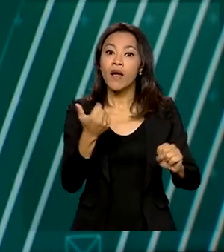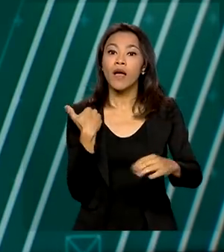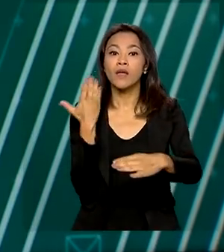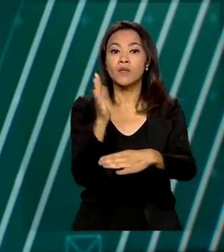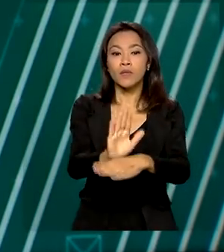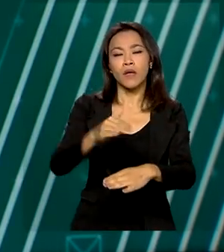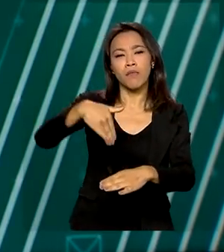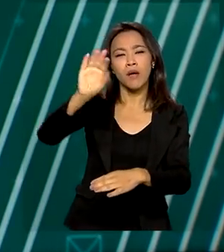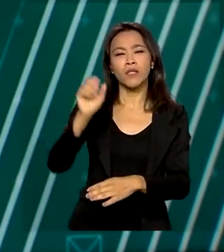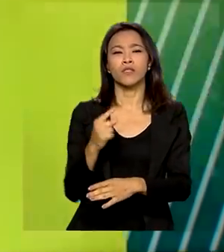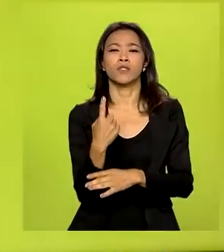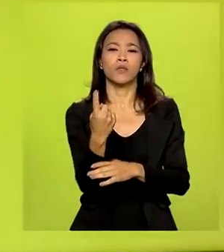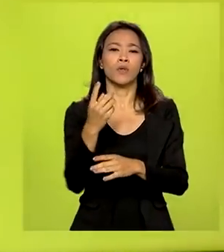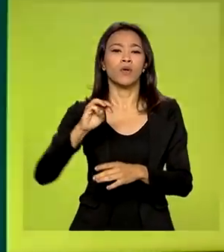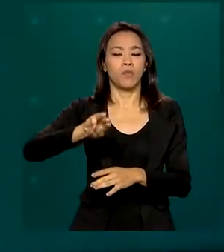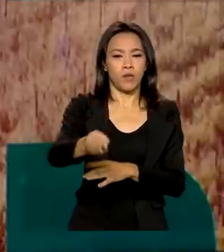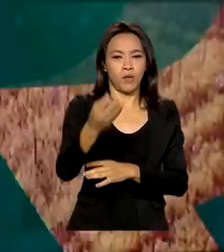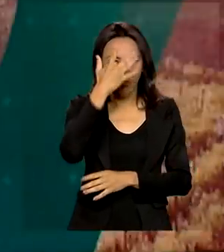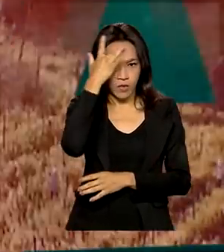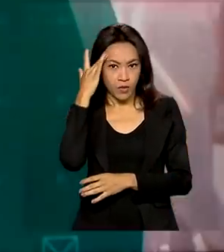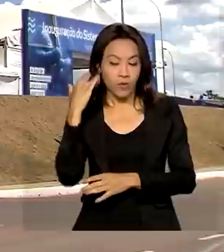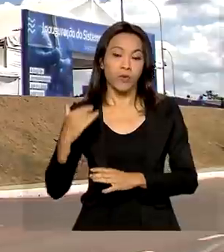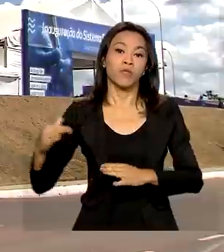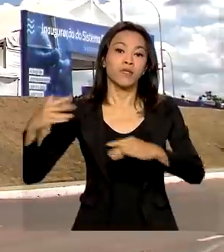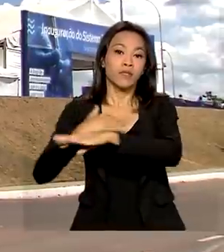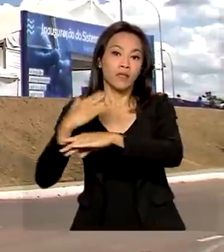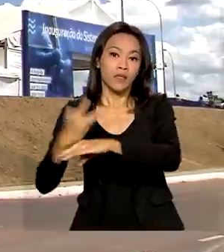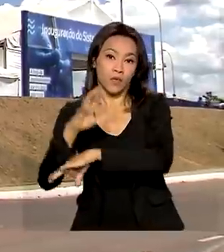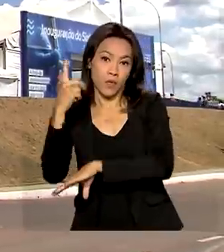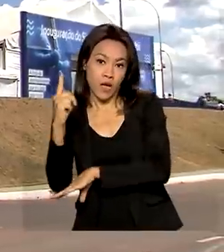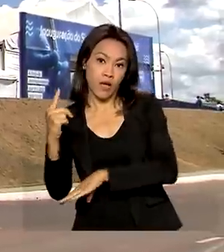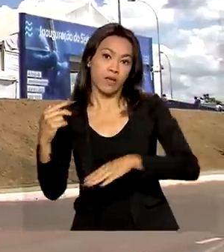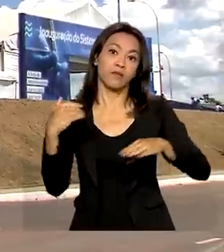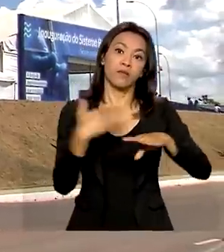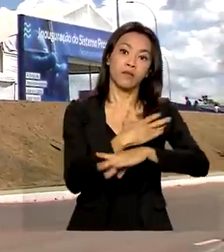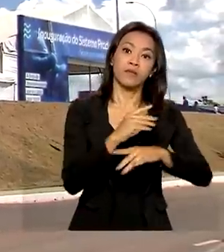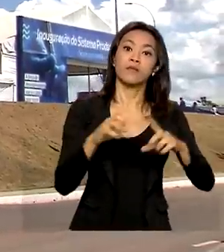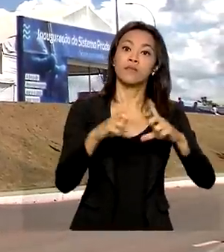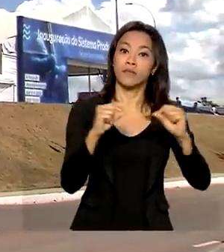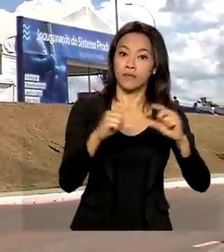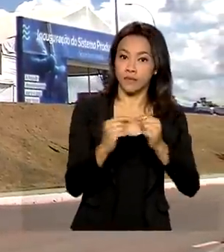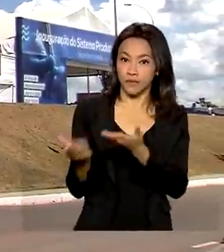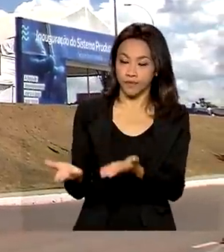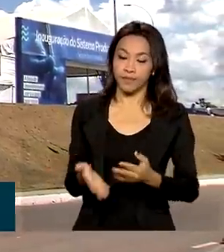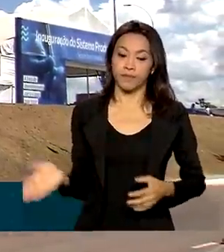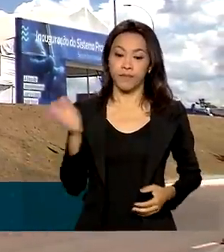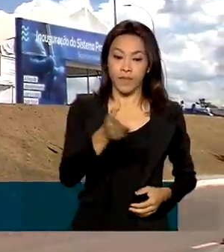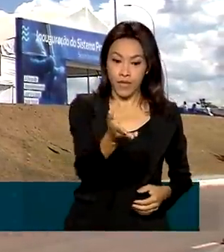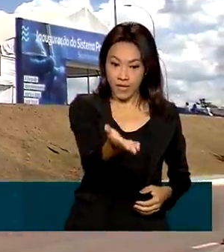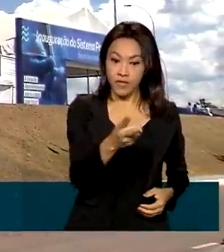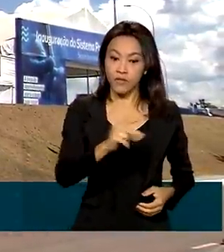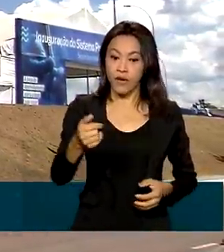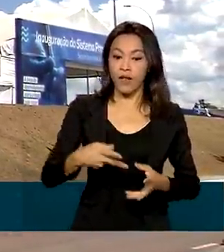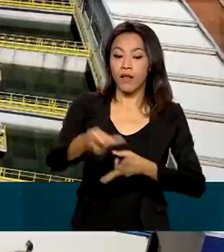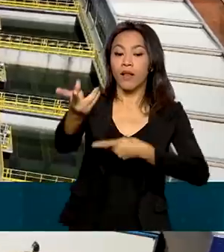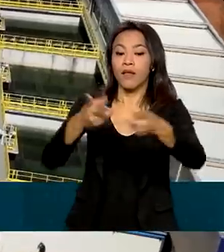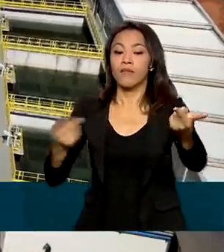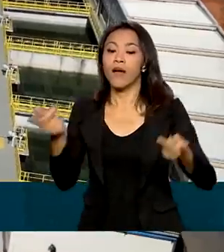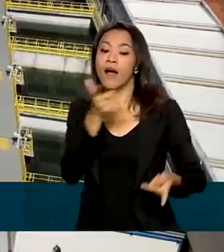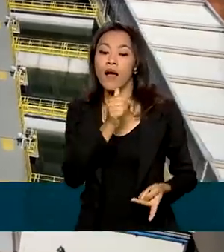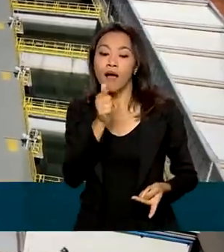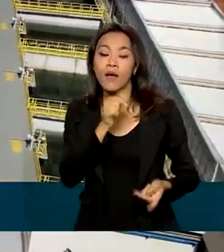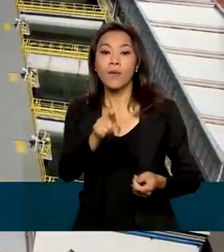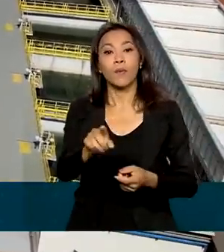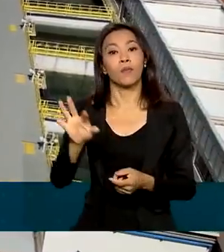Distrito Federal e das cidades goianas do entorno. Essa estrutura vem reforçar o abastecimento em cidades de Goiás e do